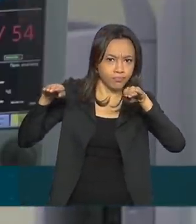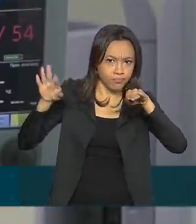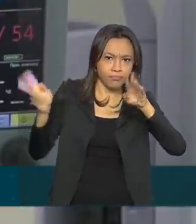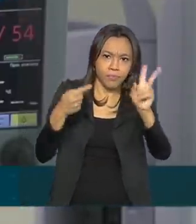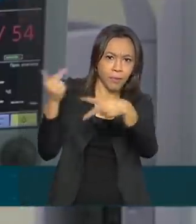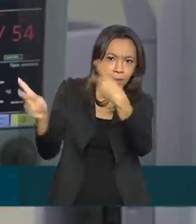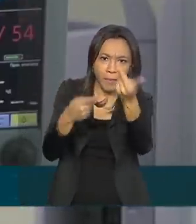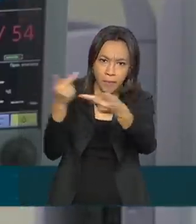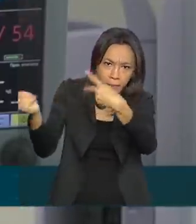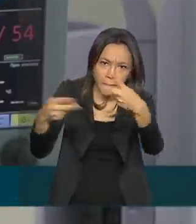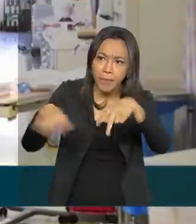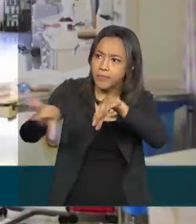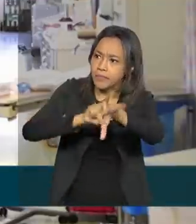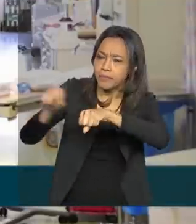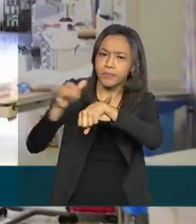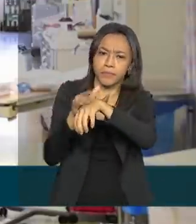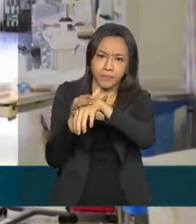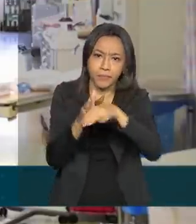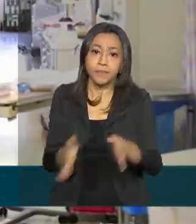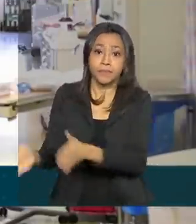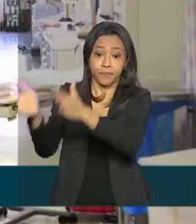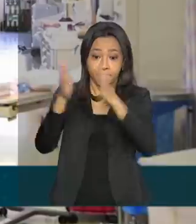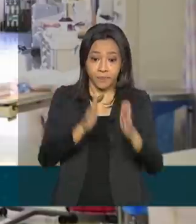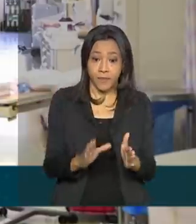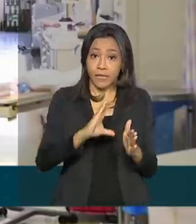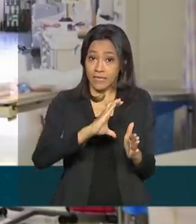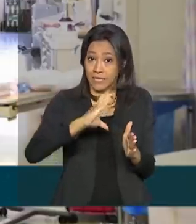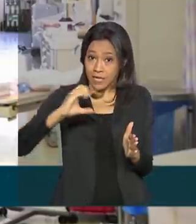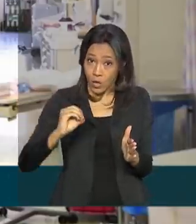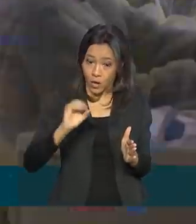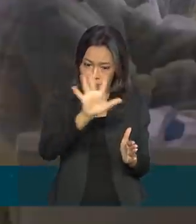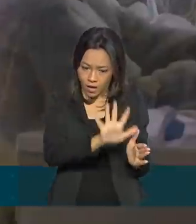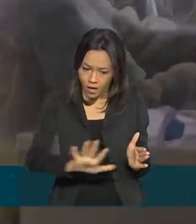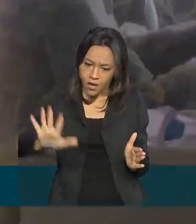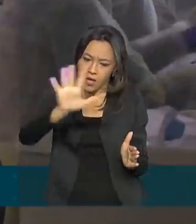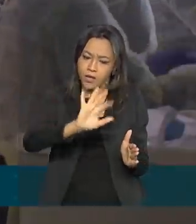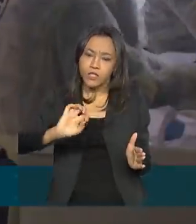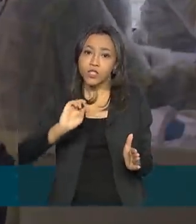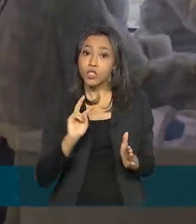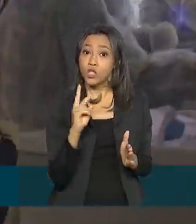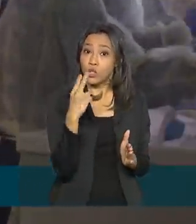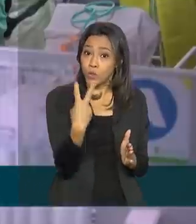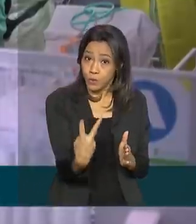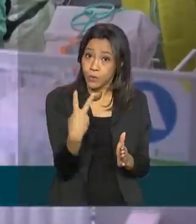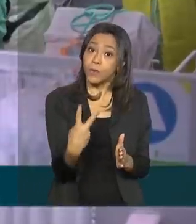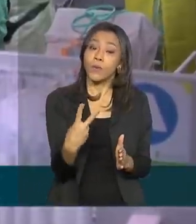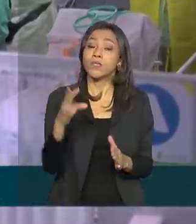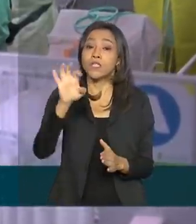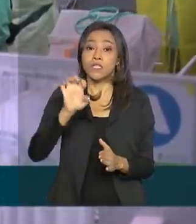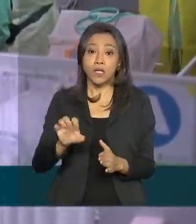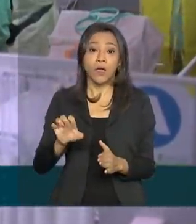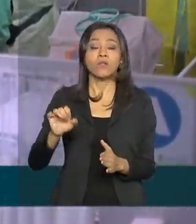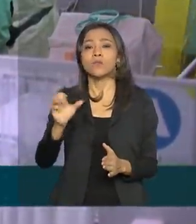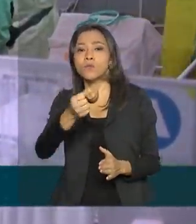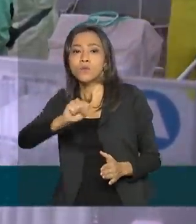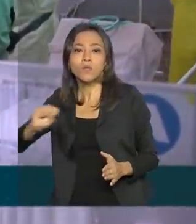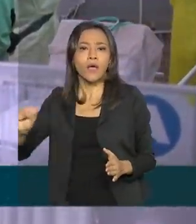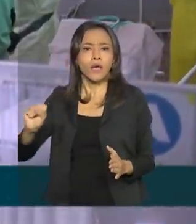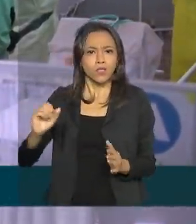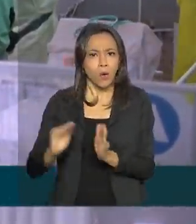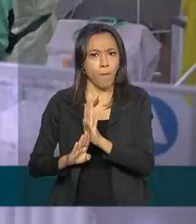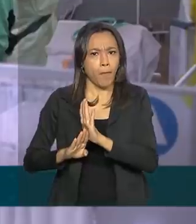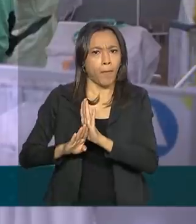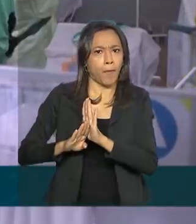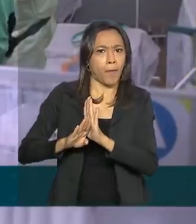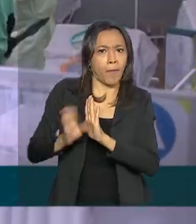casos e de mortes. Centro-oeste e sul e dois estados do sudeste estão registrando o crescimento